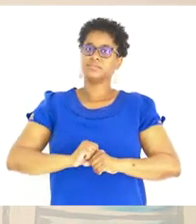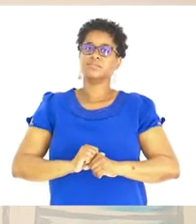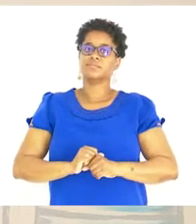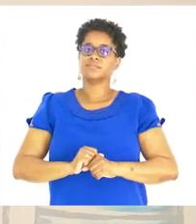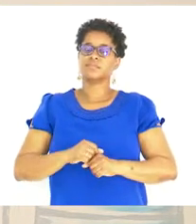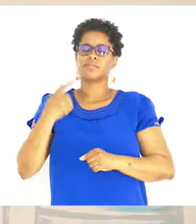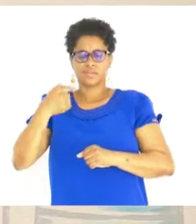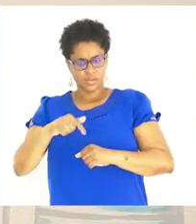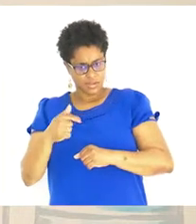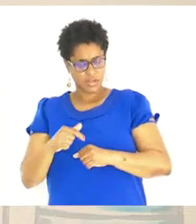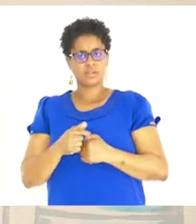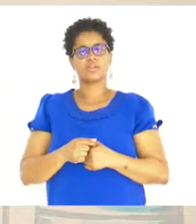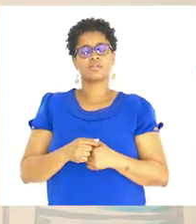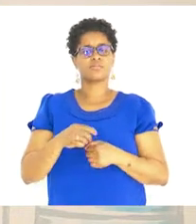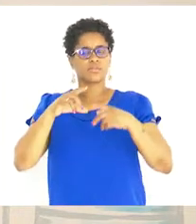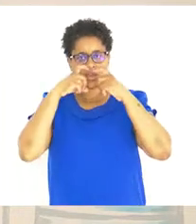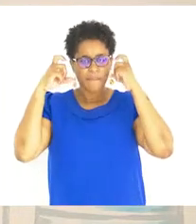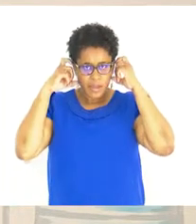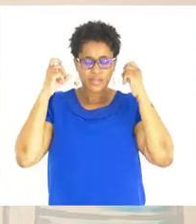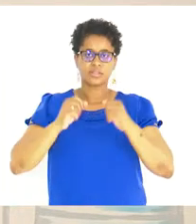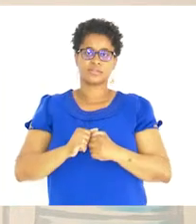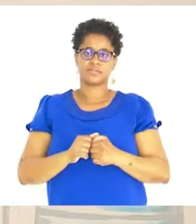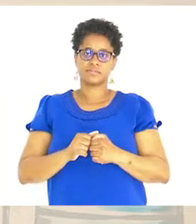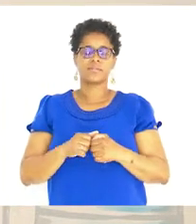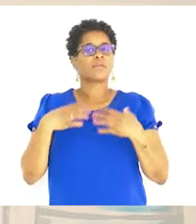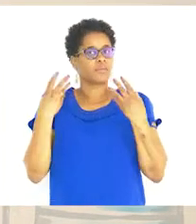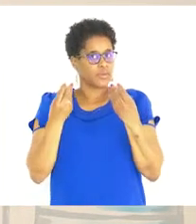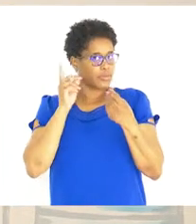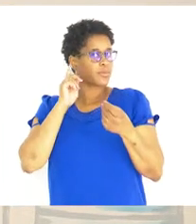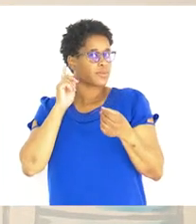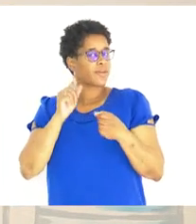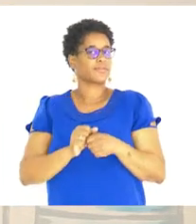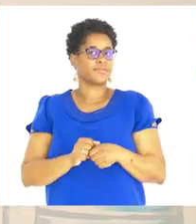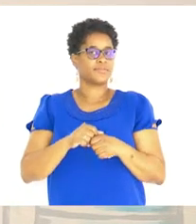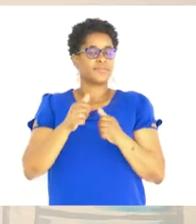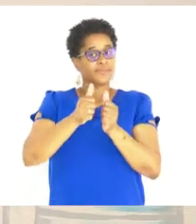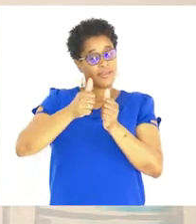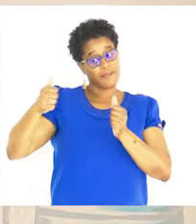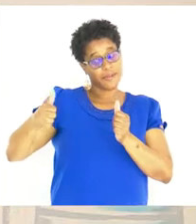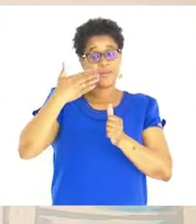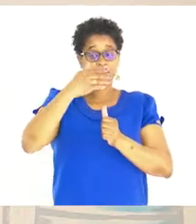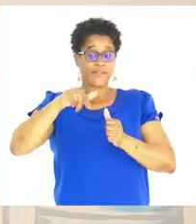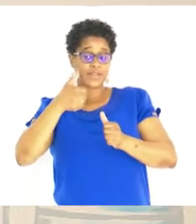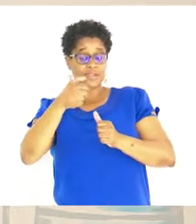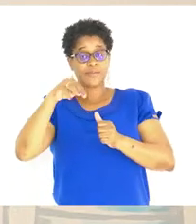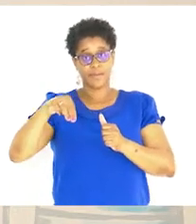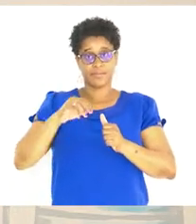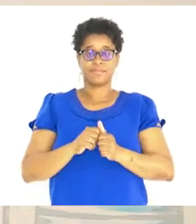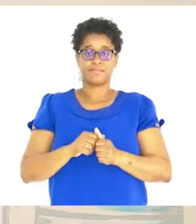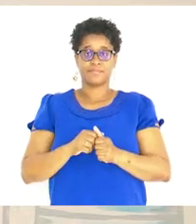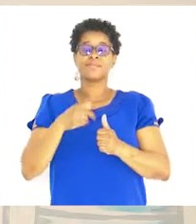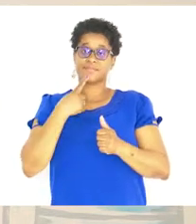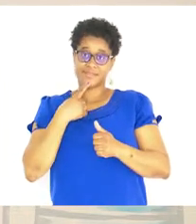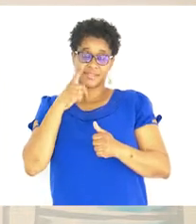devemos usar a máscara É muito importante o distanciamento de um metro e meio